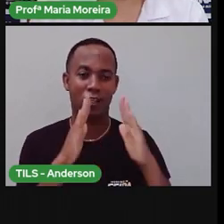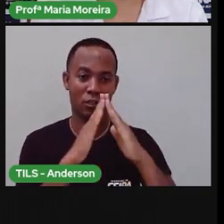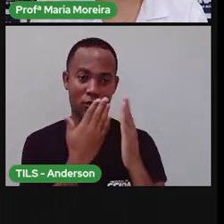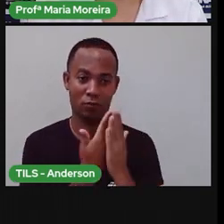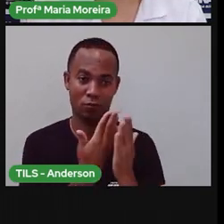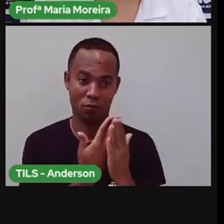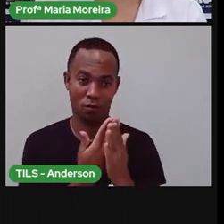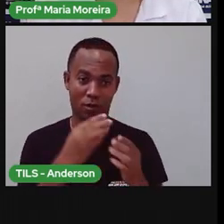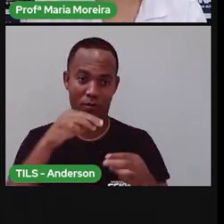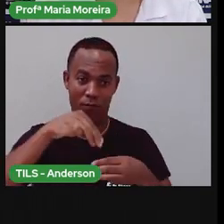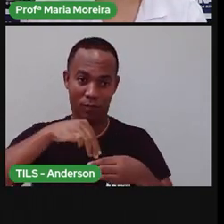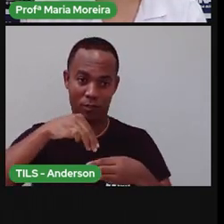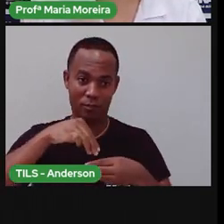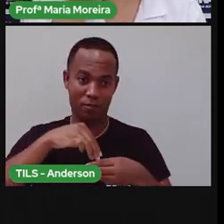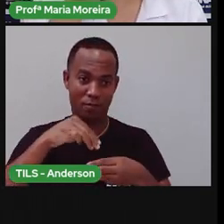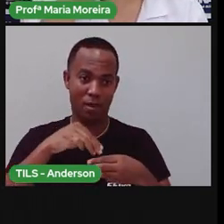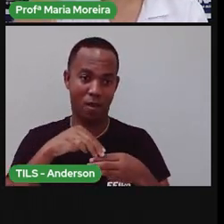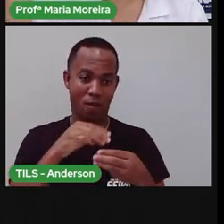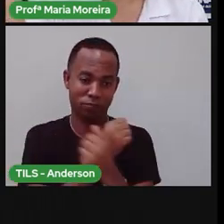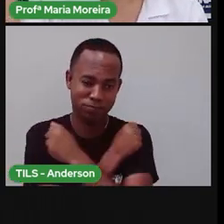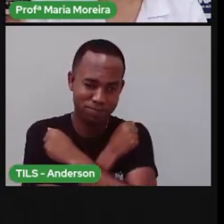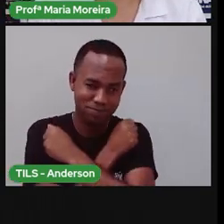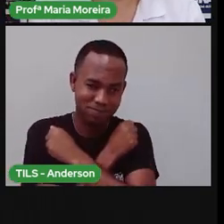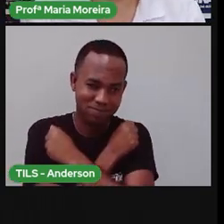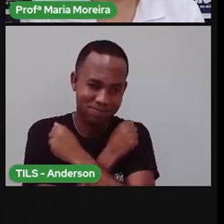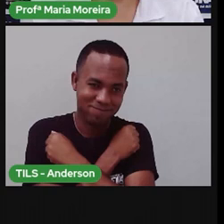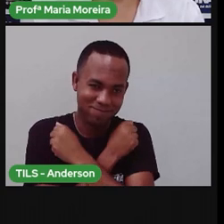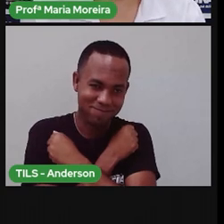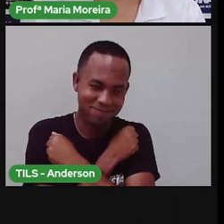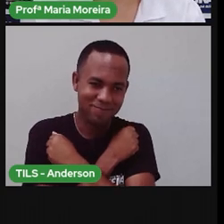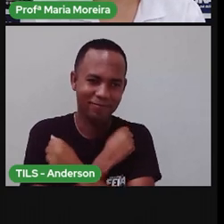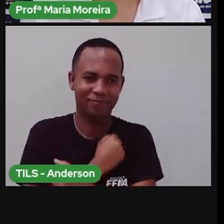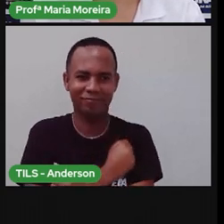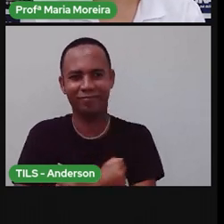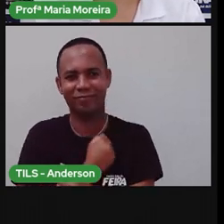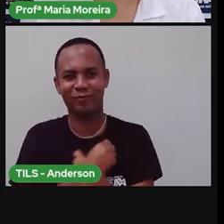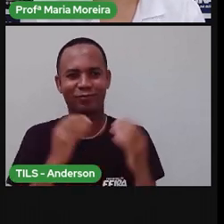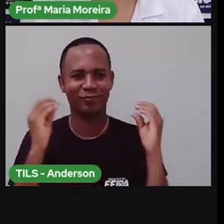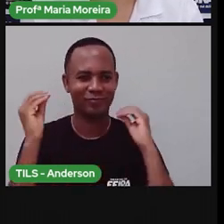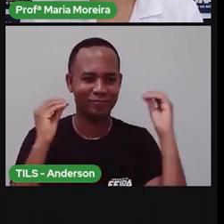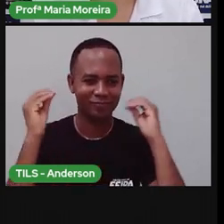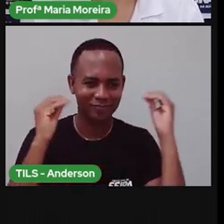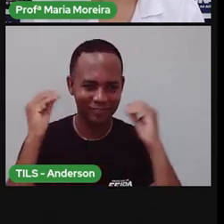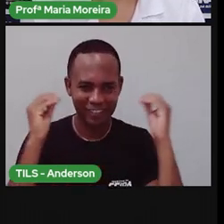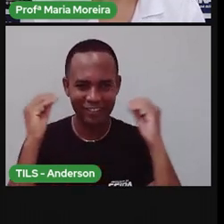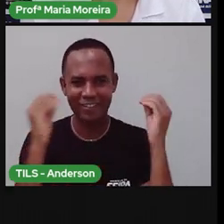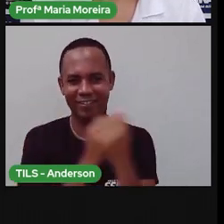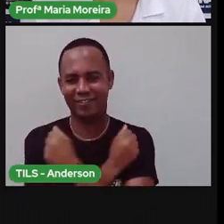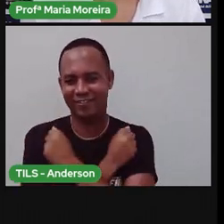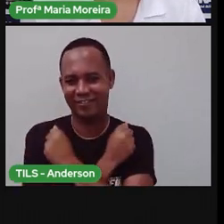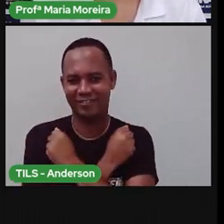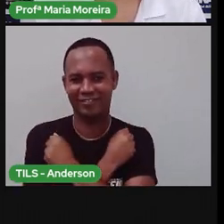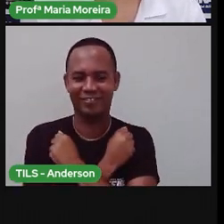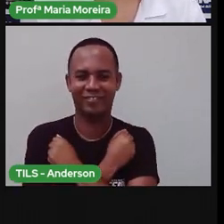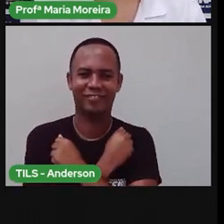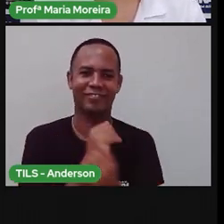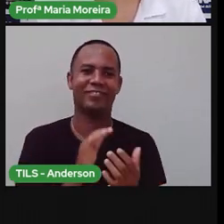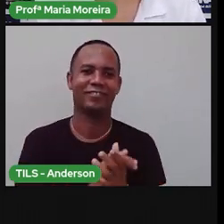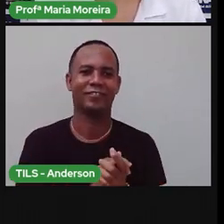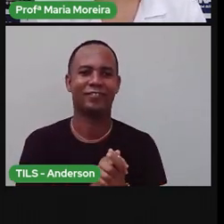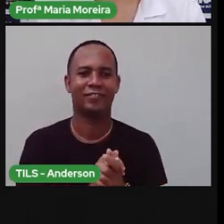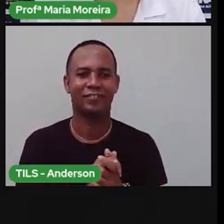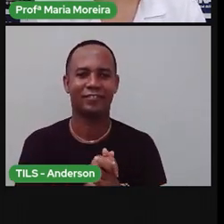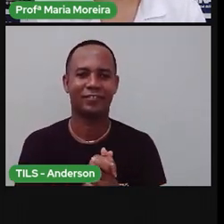Municipal Joselito Amorim. Beijos e beijos meu e de Anderson para vocês. E abraço também? Pronto. Beijo e